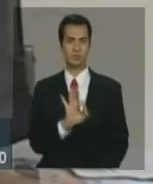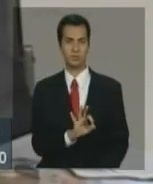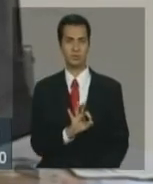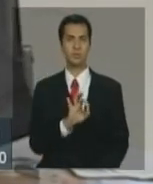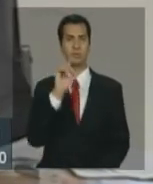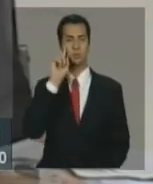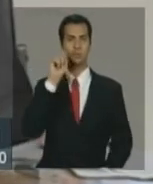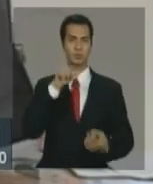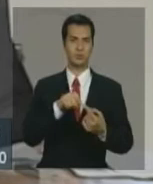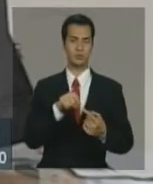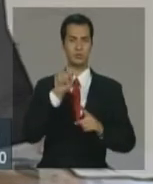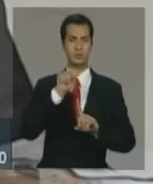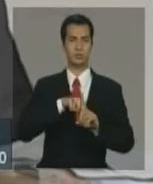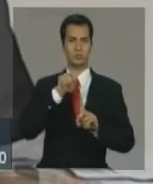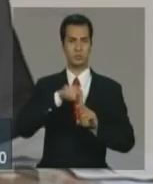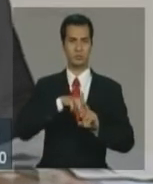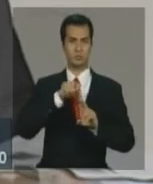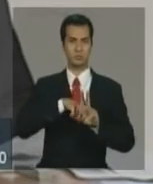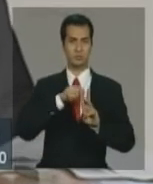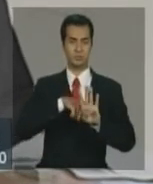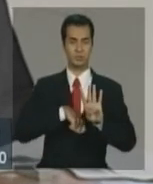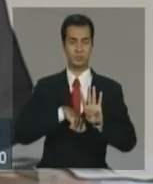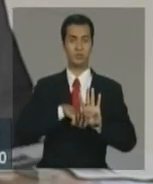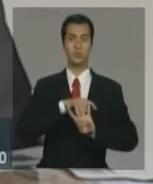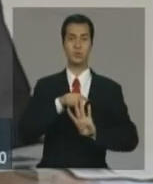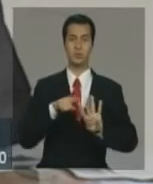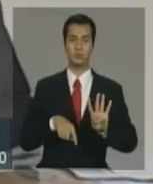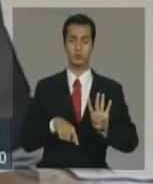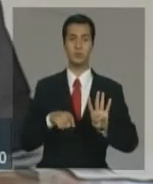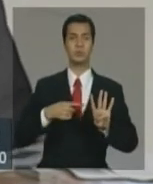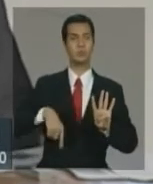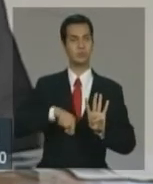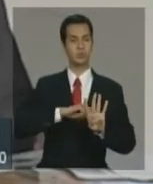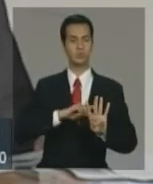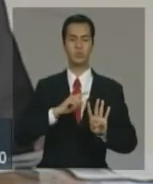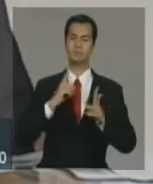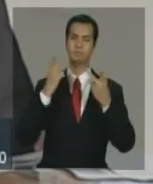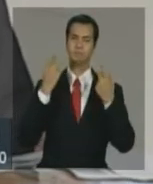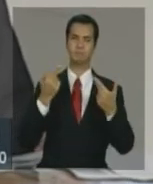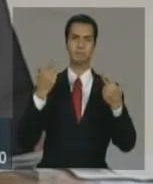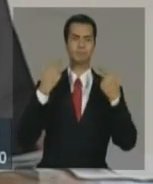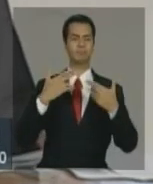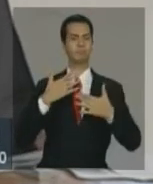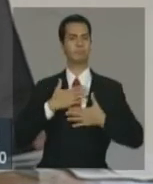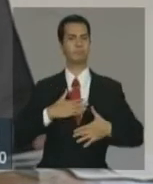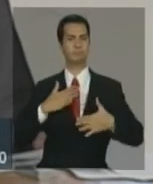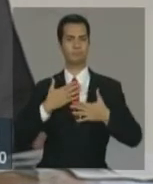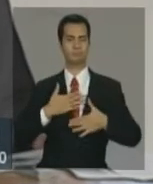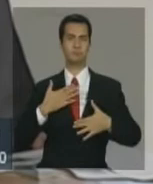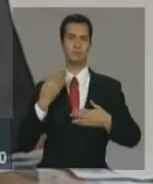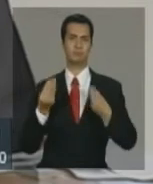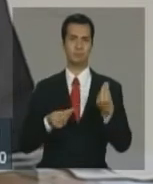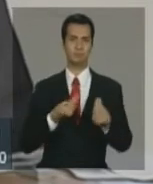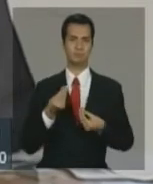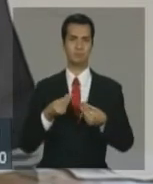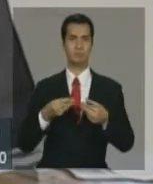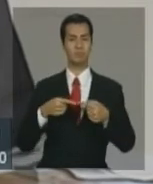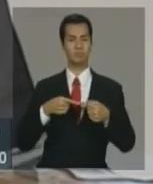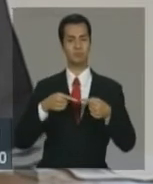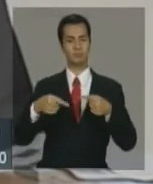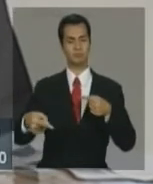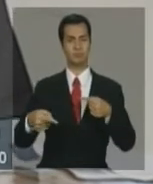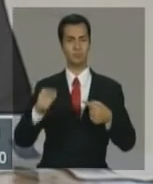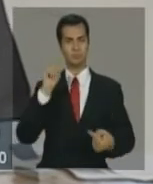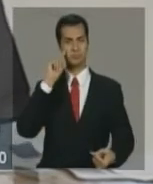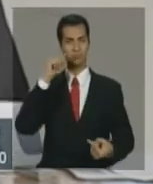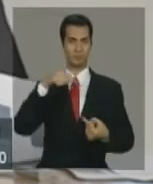quadrimestre nesses dois primeiros meses, o que nos dá uma grande tranquilidade com relação ao cumprimento da meta